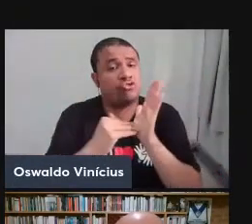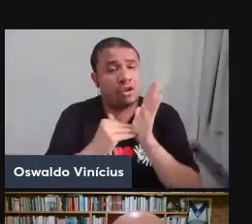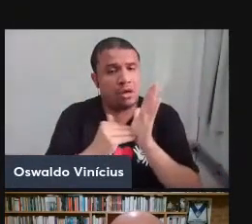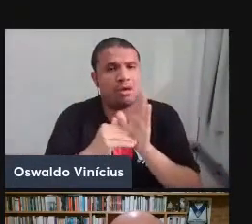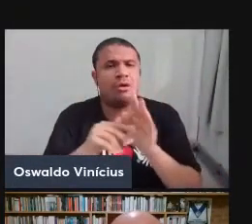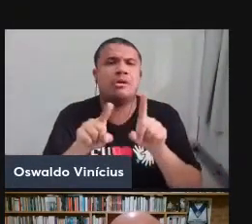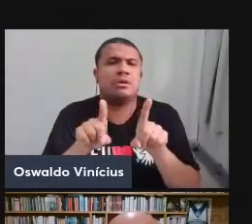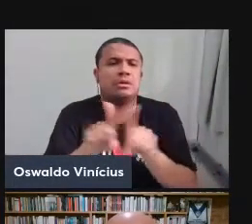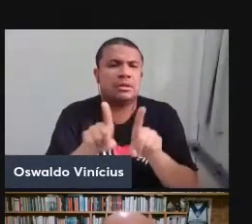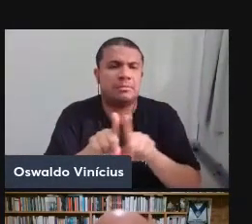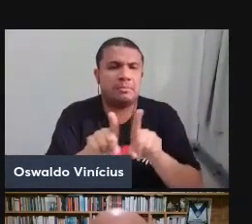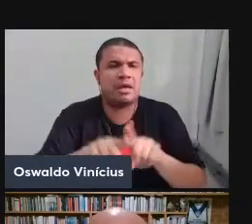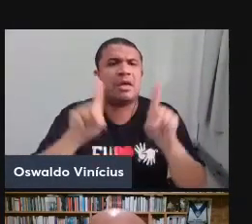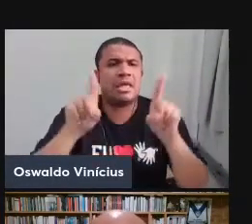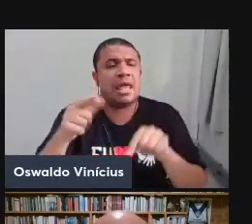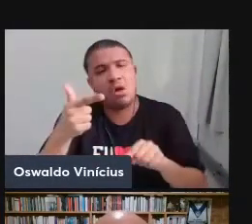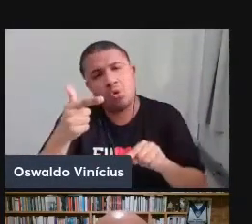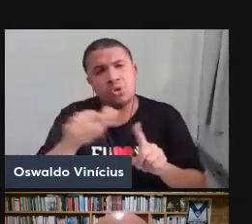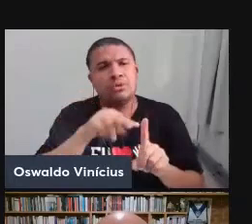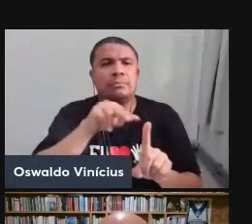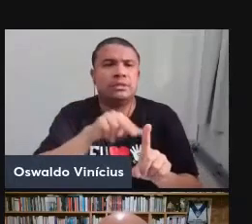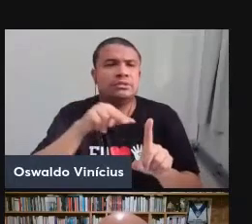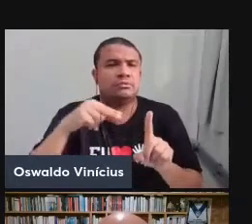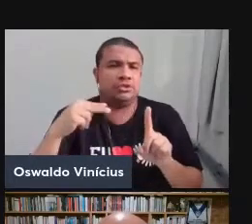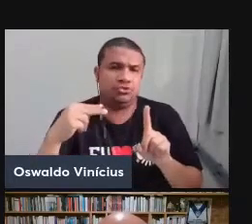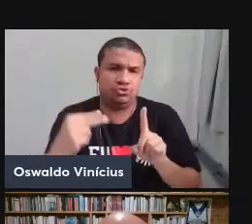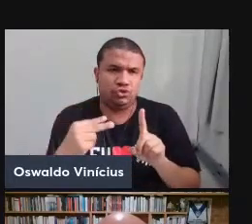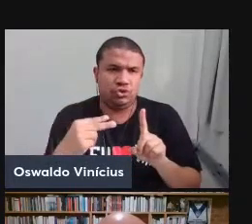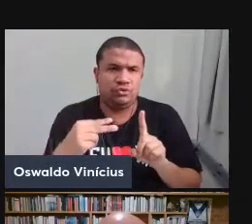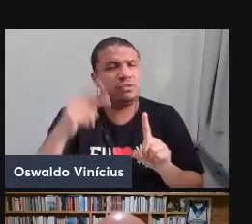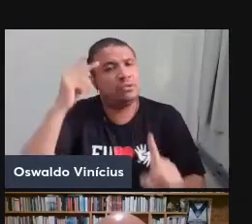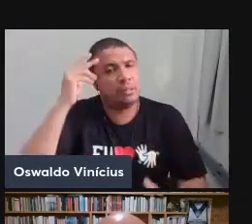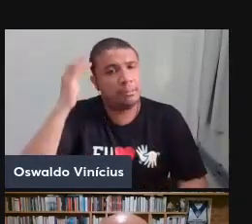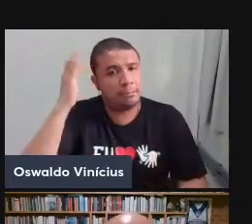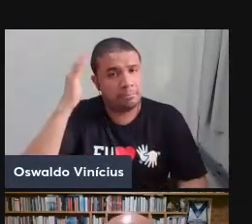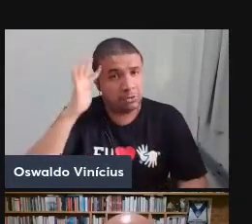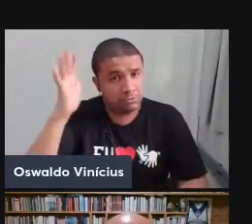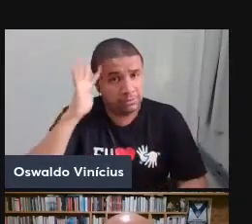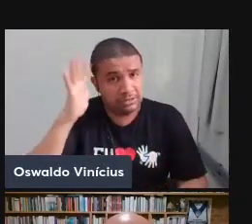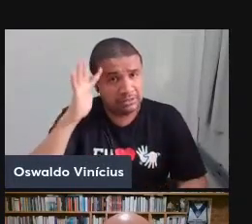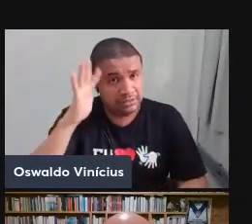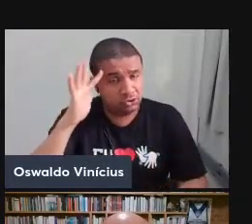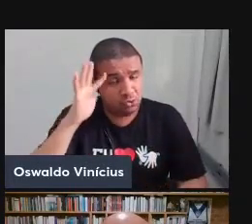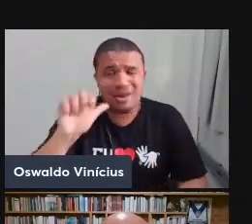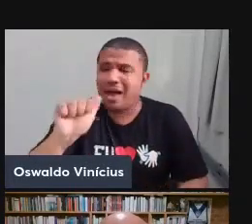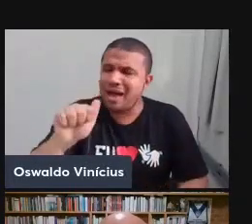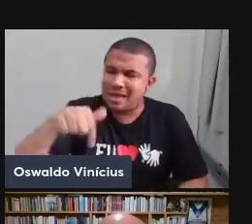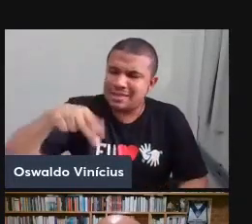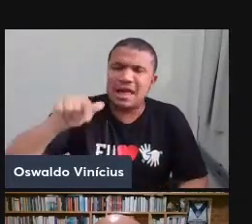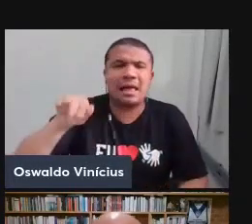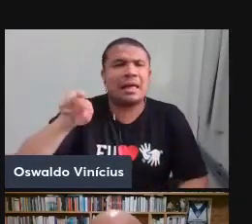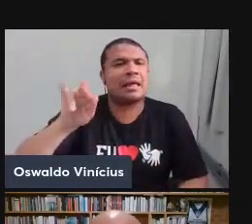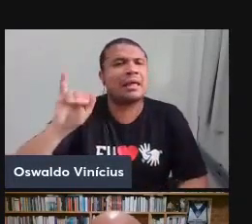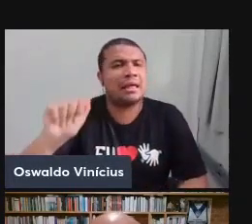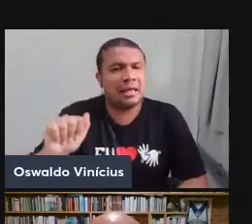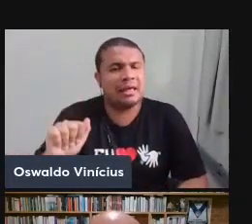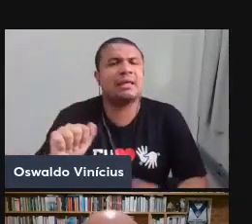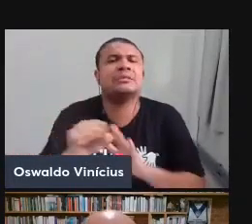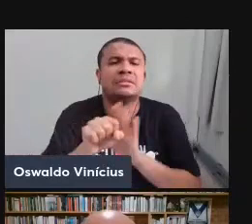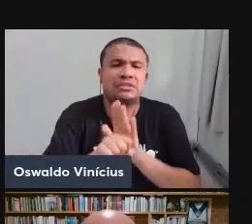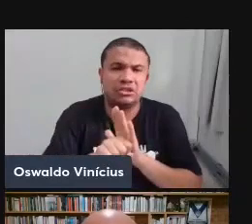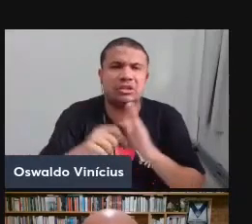trazem outras perspectivas para os pensadores anarquistas do século XIX, o que nos